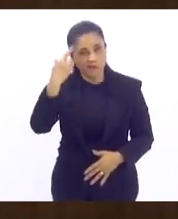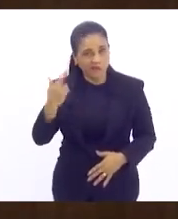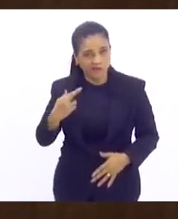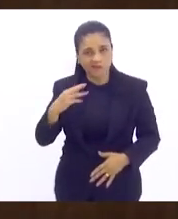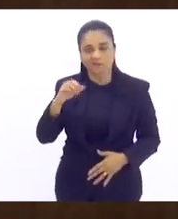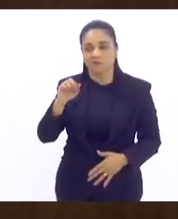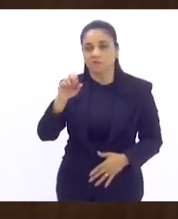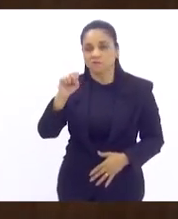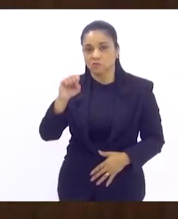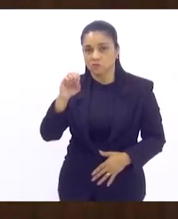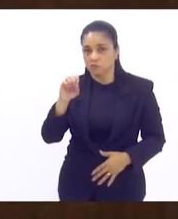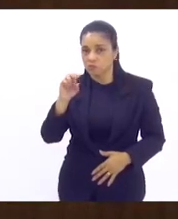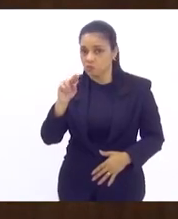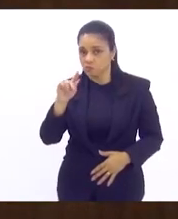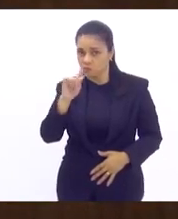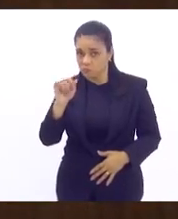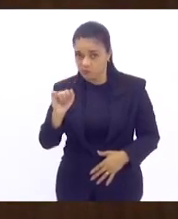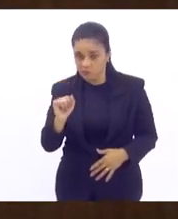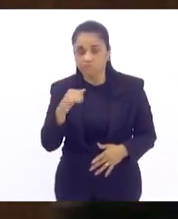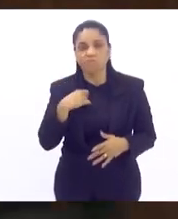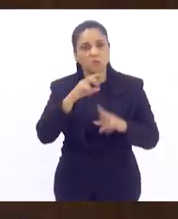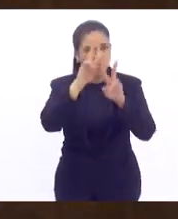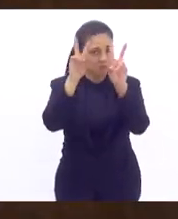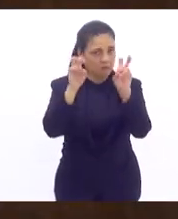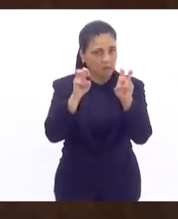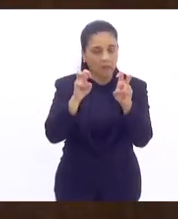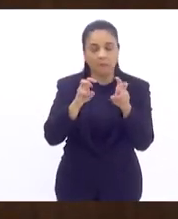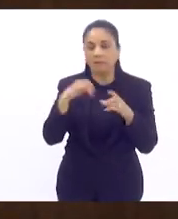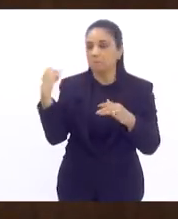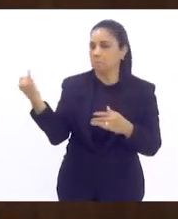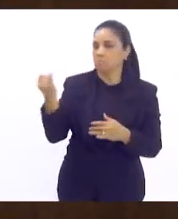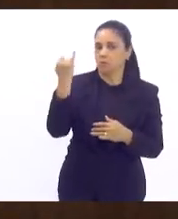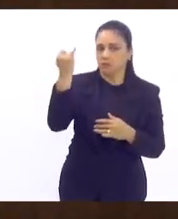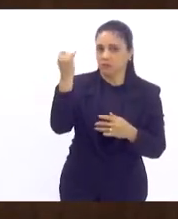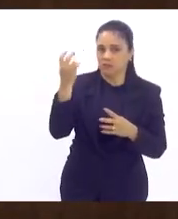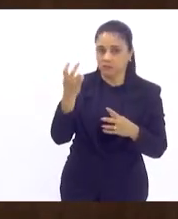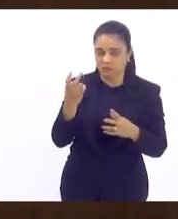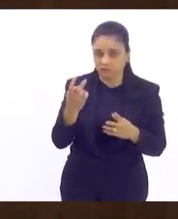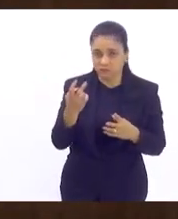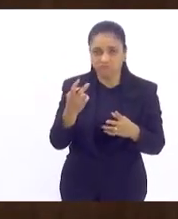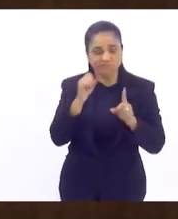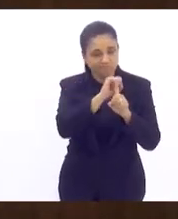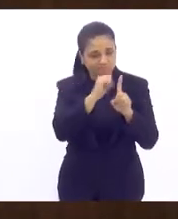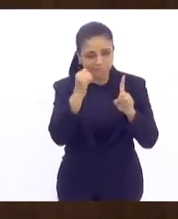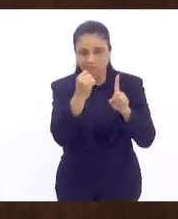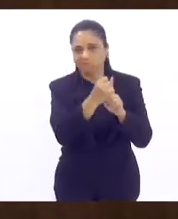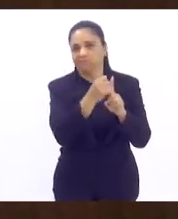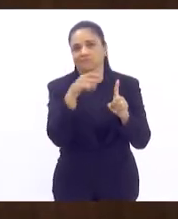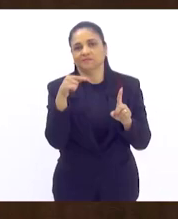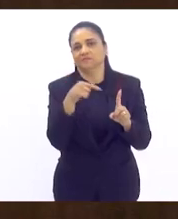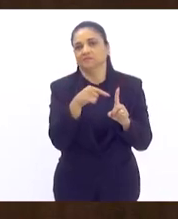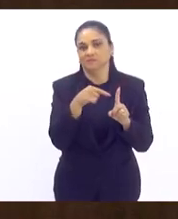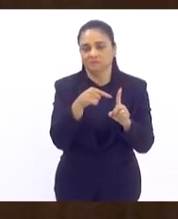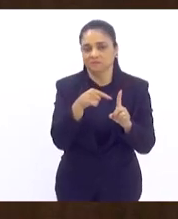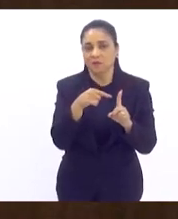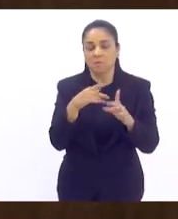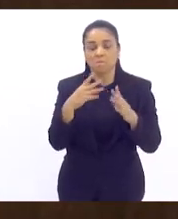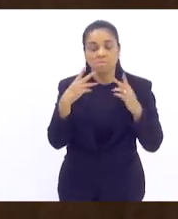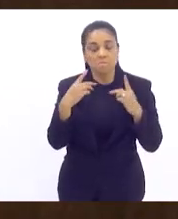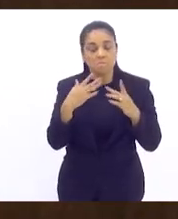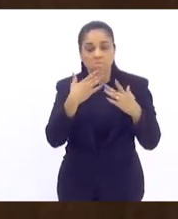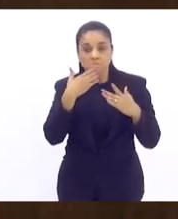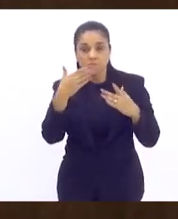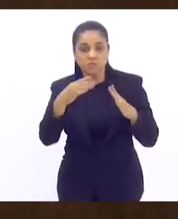um tema que está gritando para a sociedade, pedindo socorro à atenção